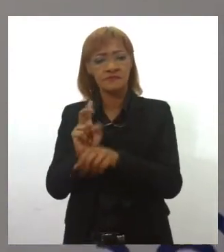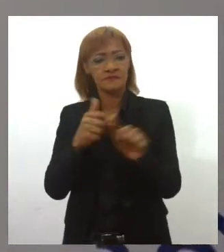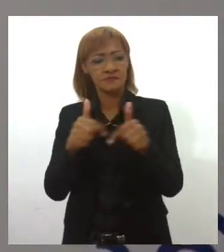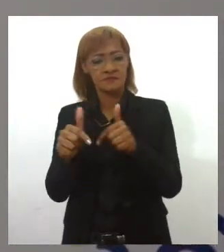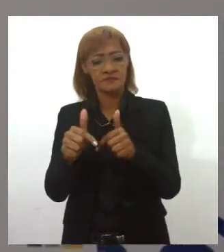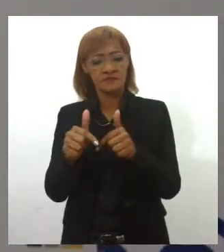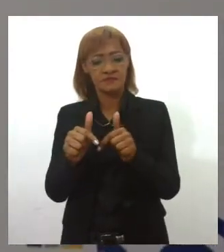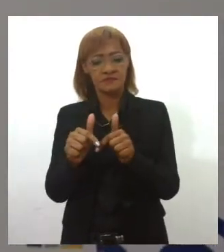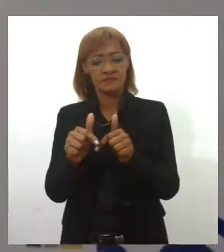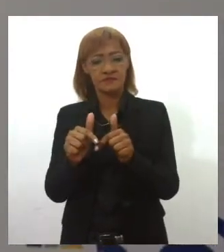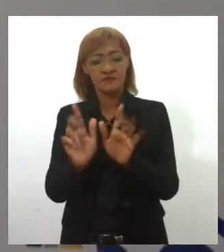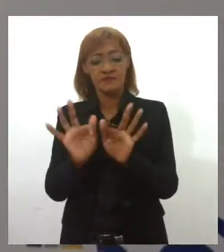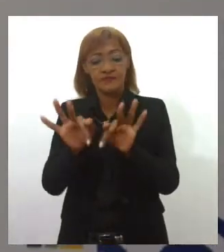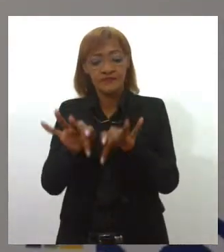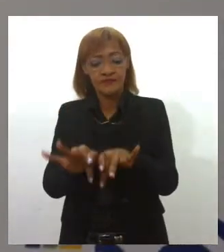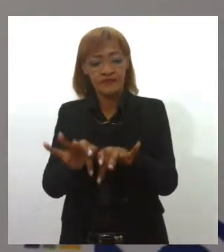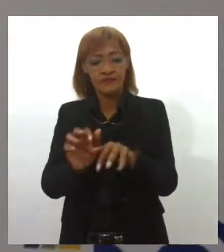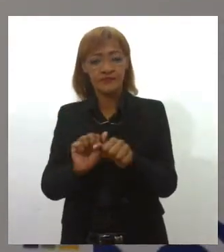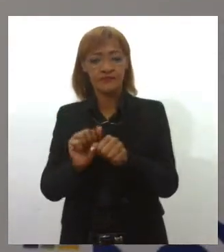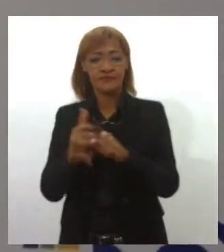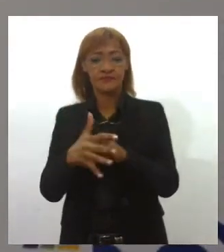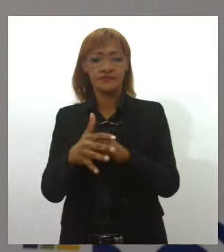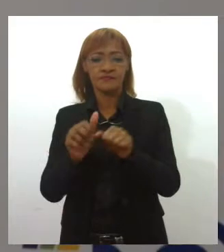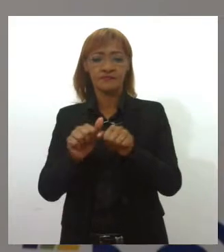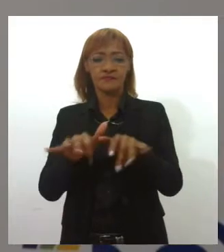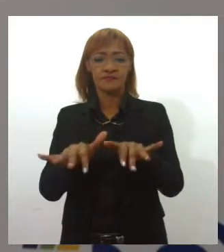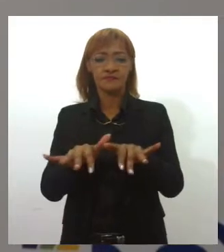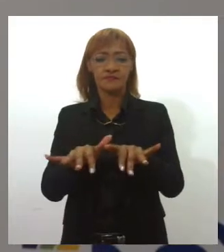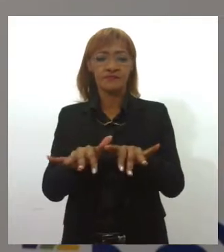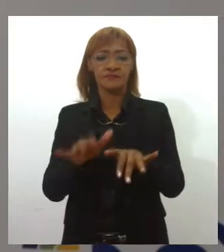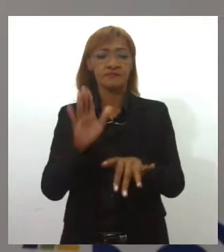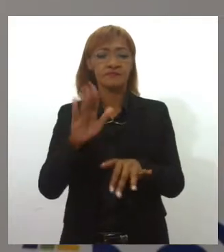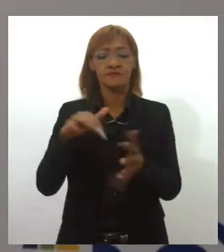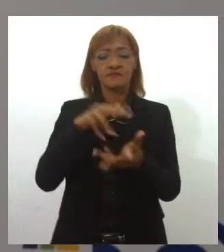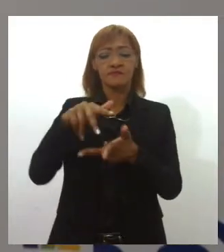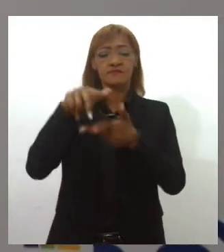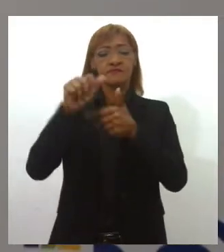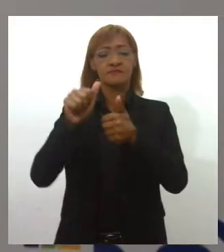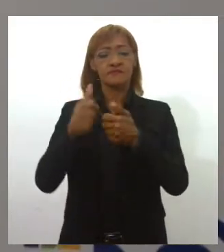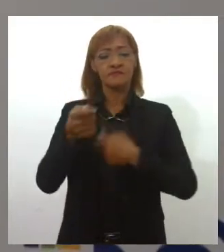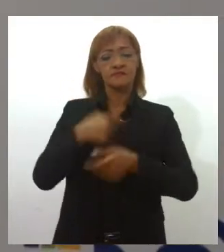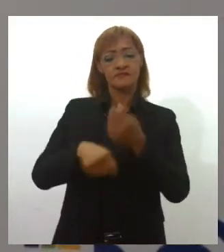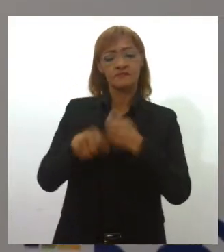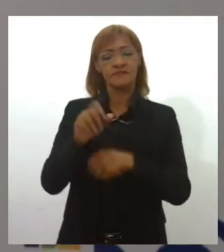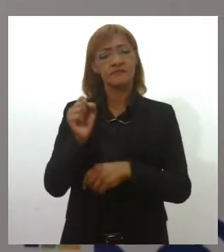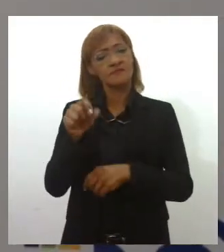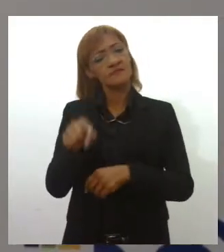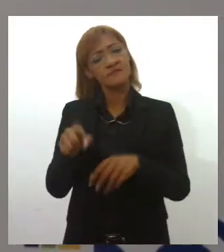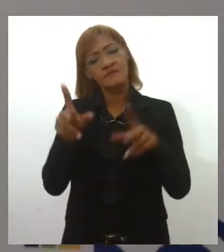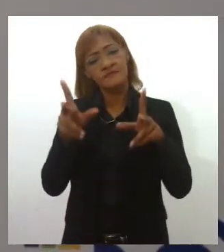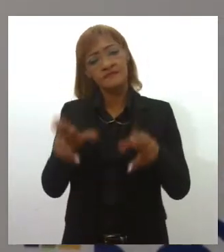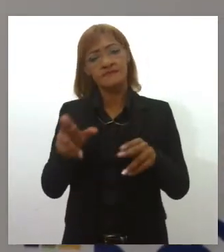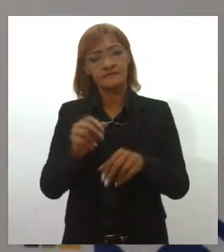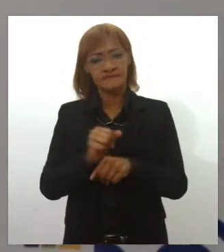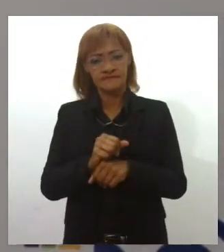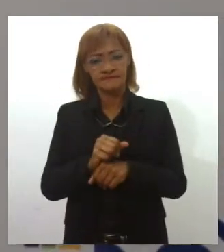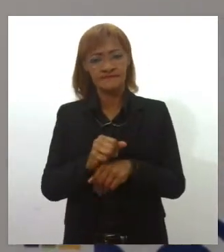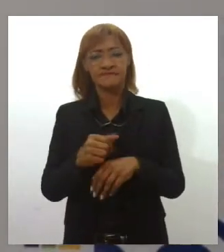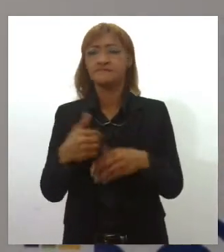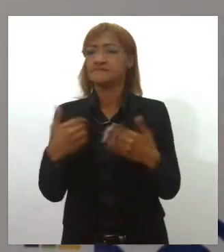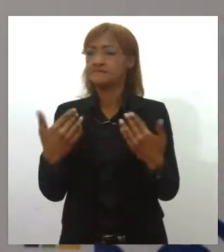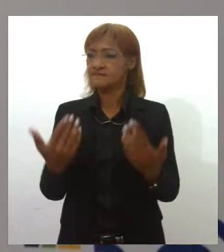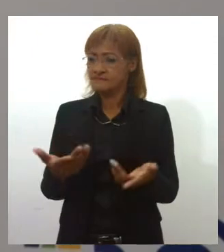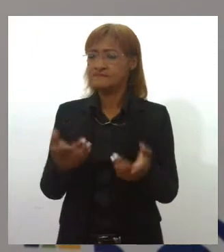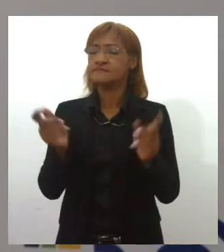-pandemia. E o PESI, que é o Plano de Emprego e Sustentabilidade Econômica de Sergipe, também vai na mesma direção. Então há sim um